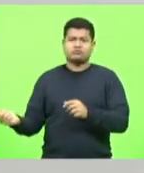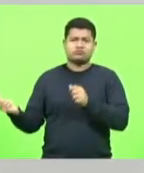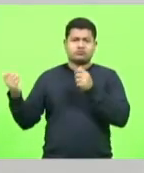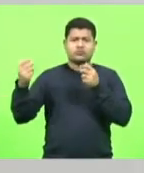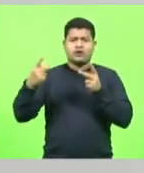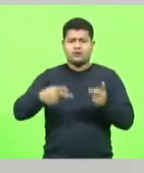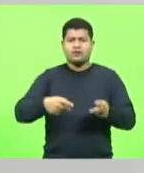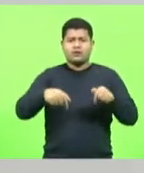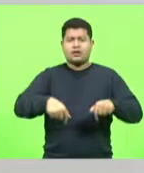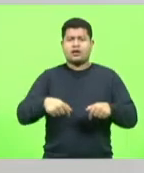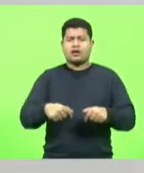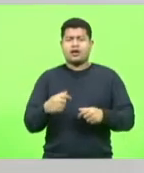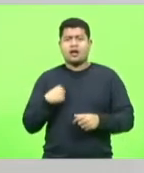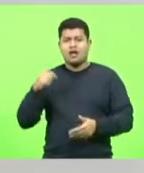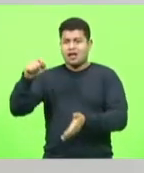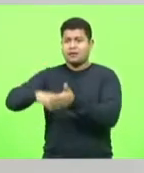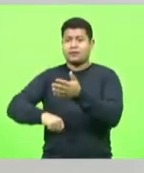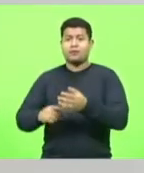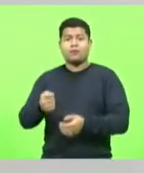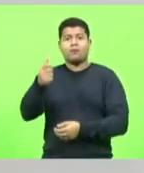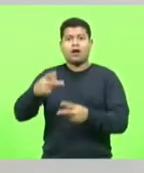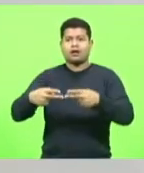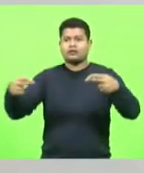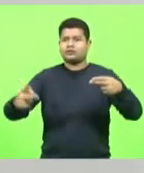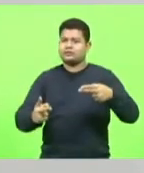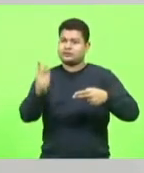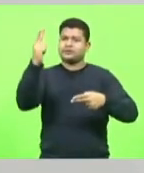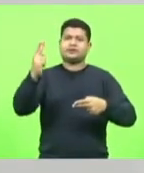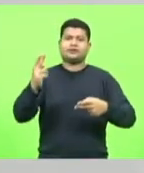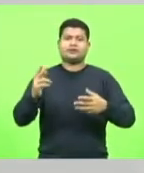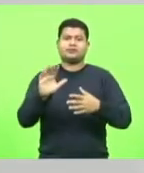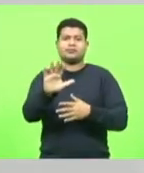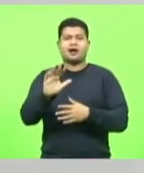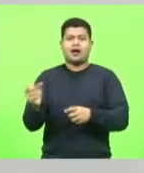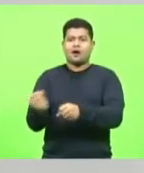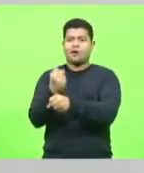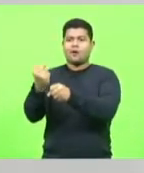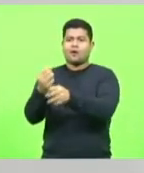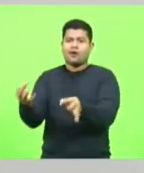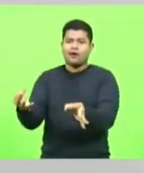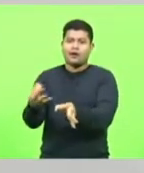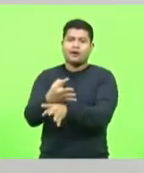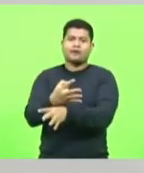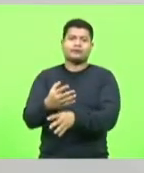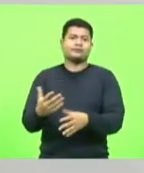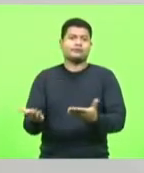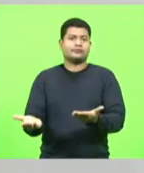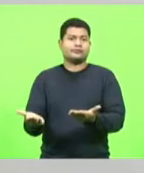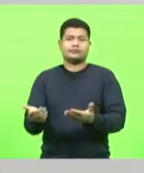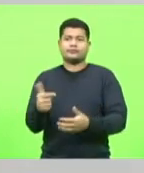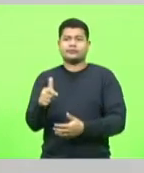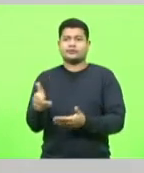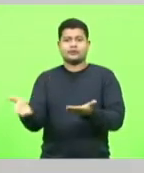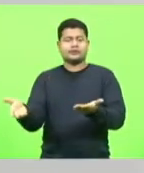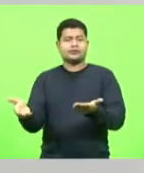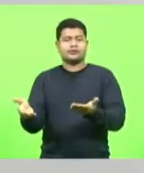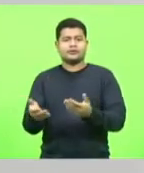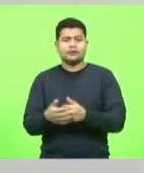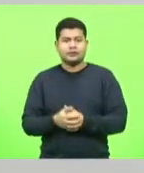quase inaugurações sem que efetivamente essa obra acontecesse. Isso